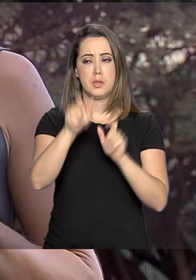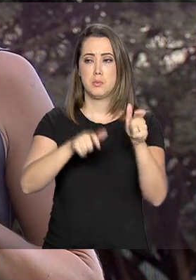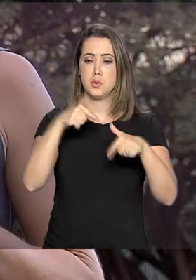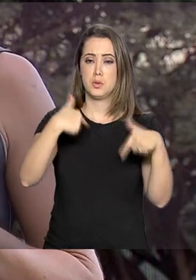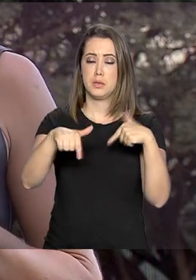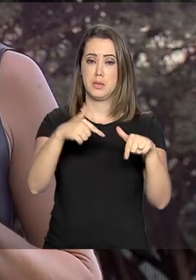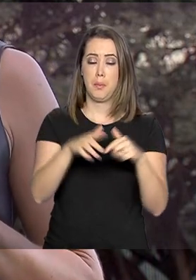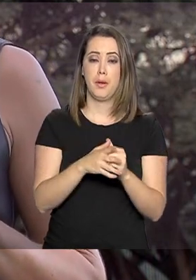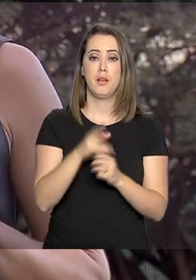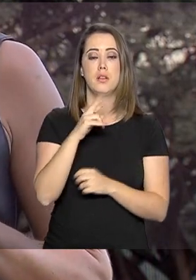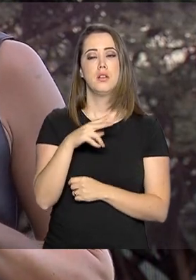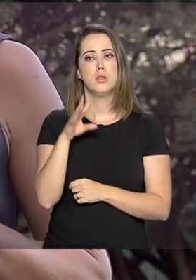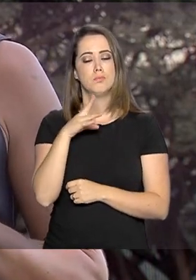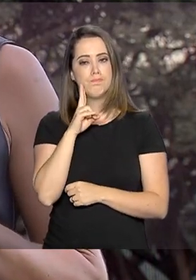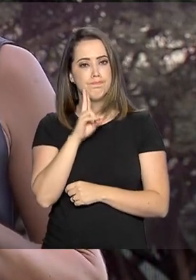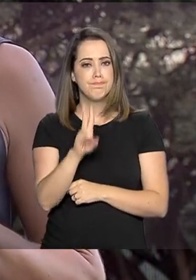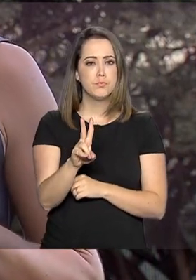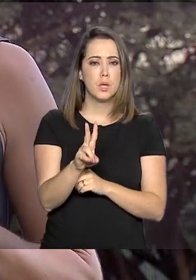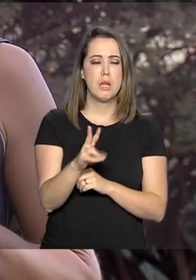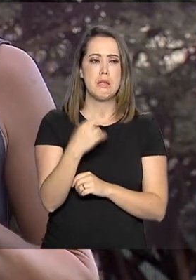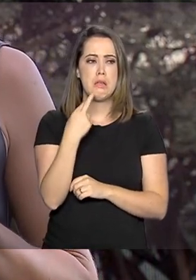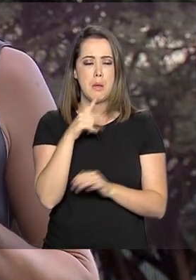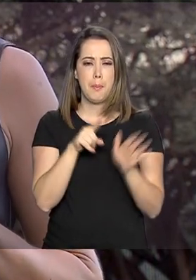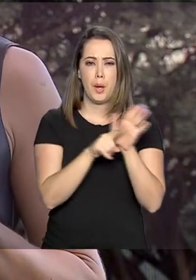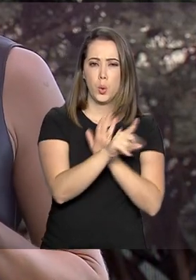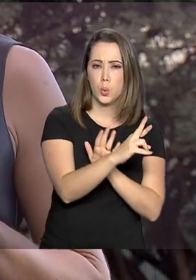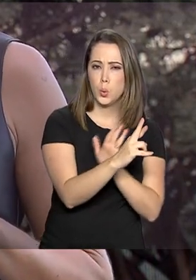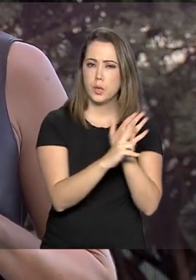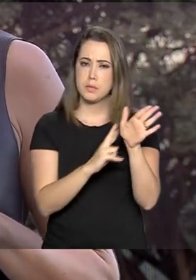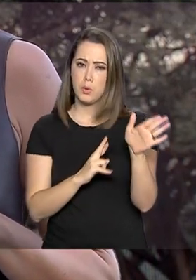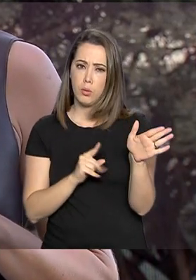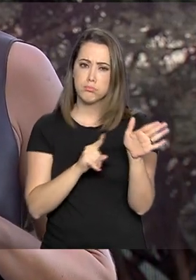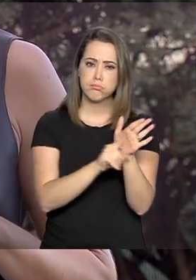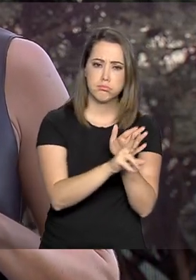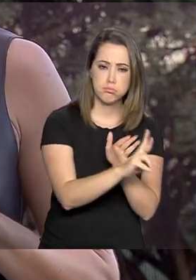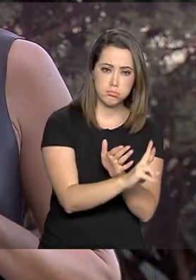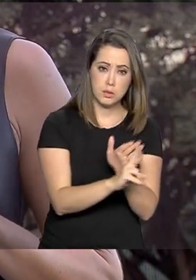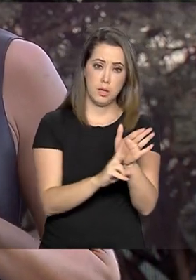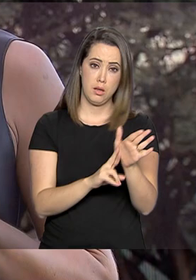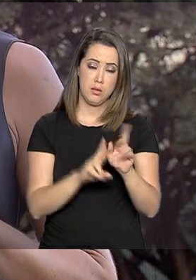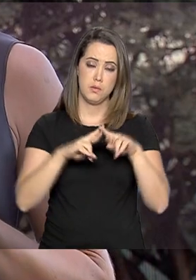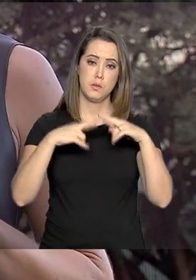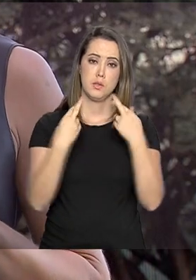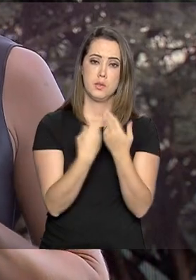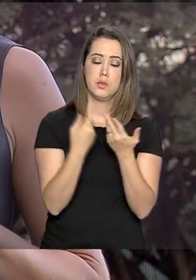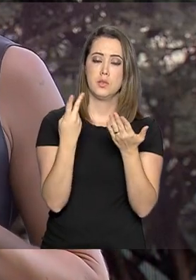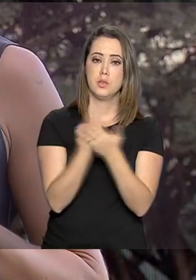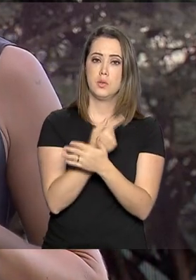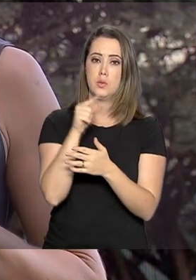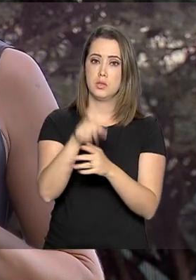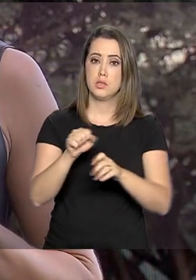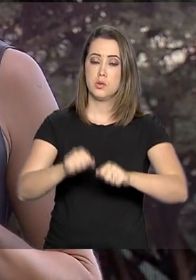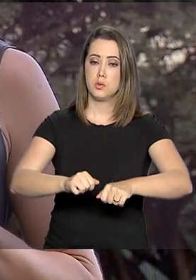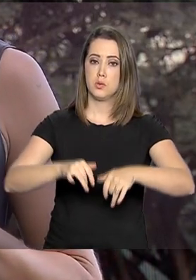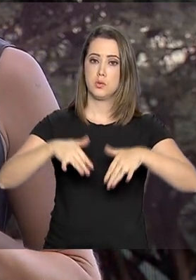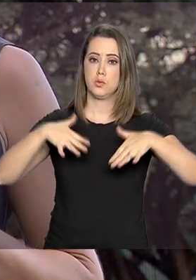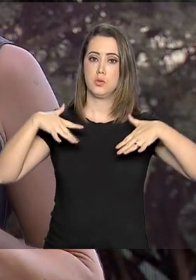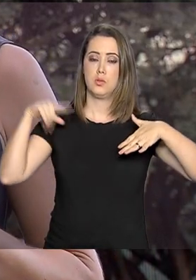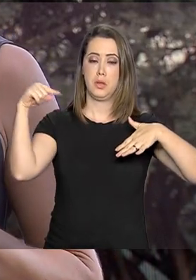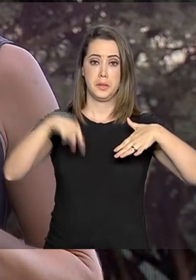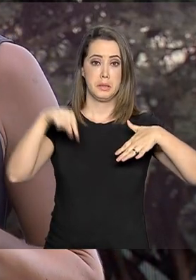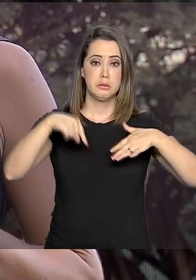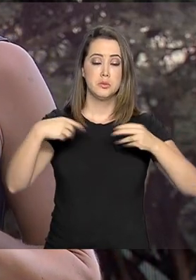e também respondeu a perguntas que foram feitas a ele nessa reunião que foi realizada no auditório aqui do Ministério da